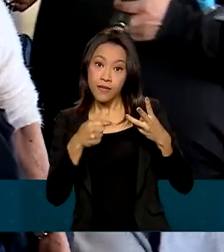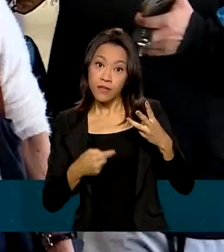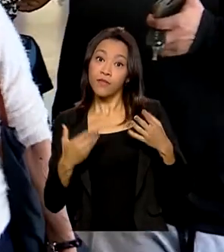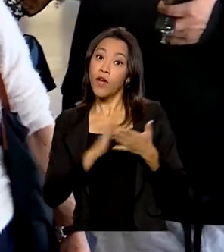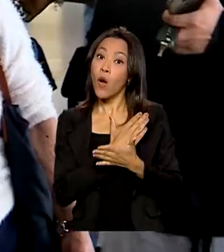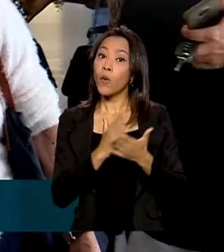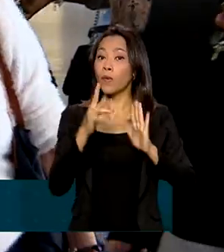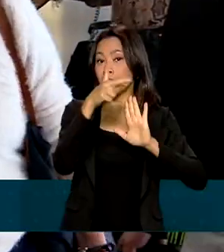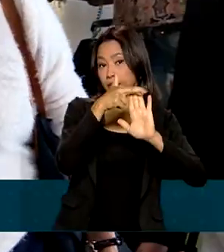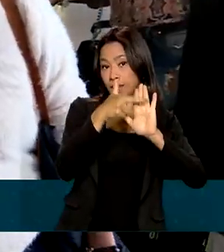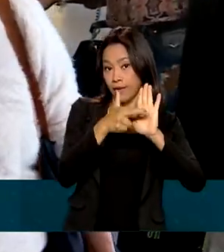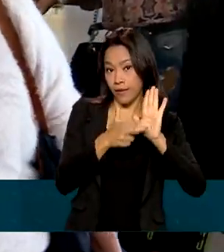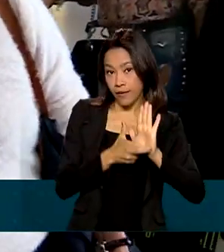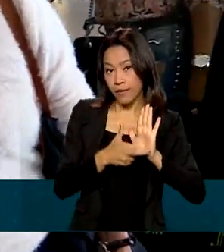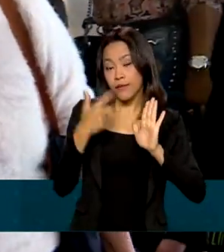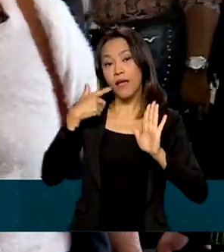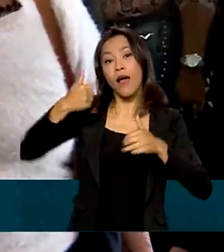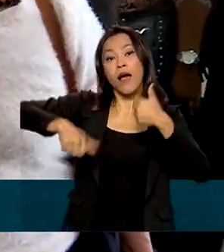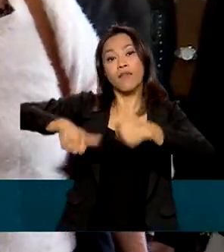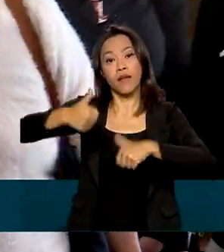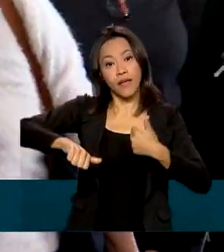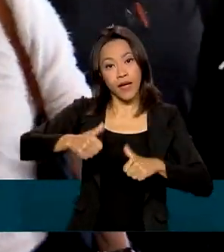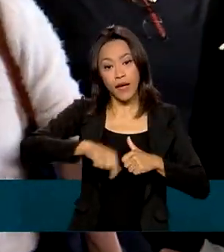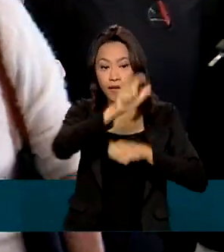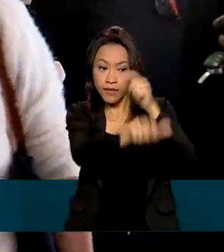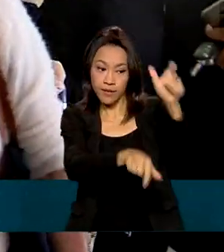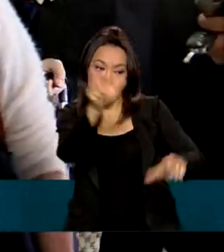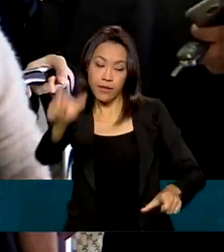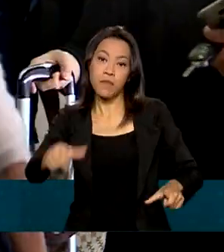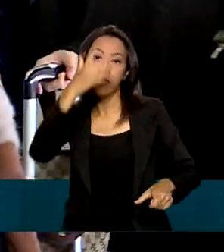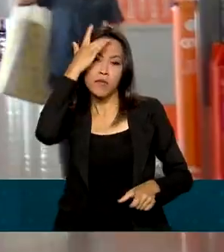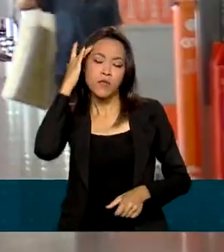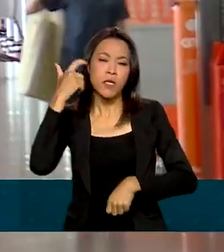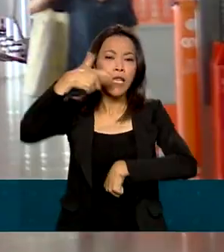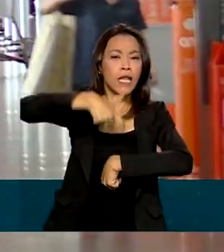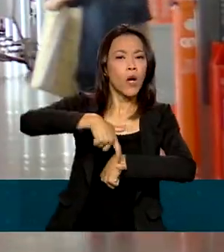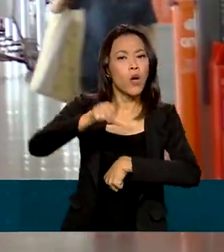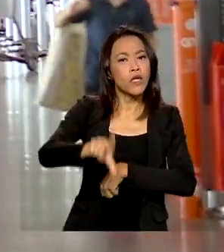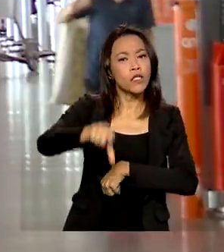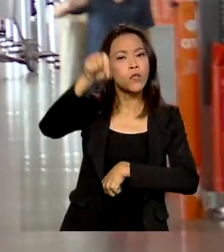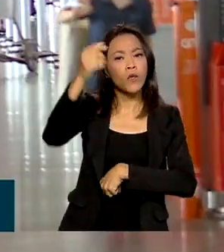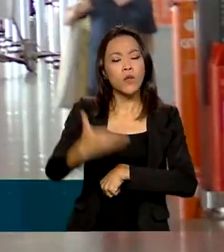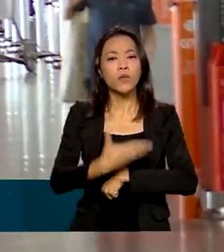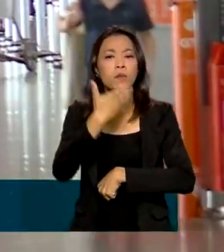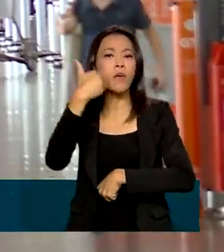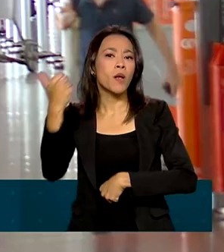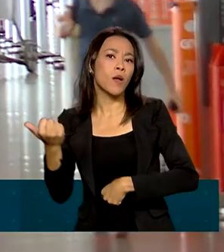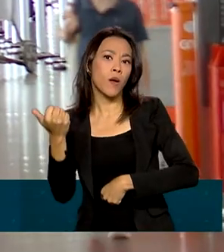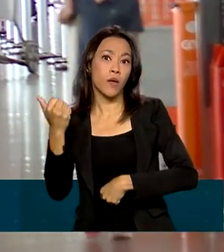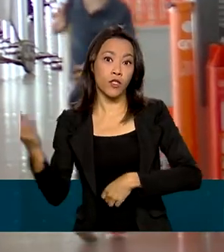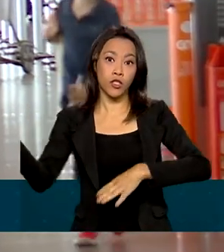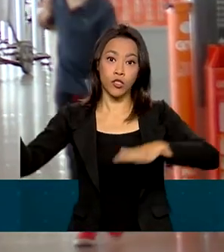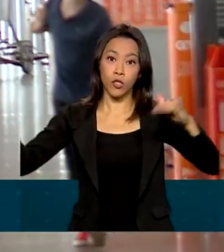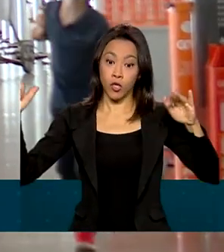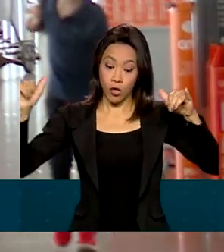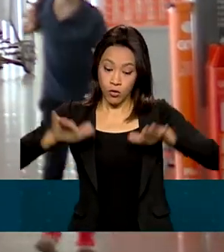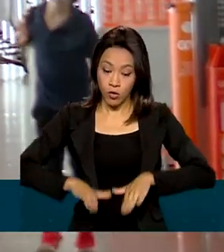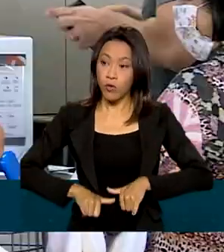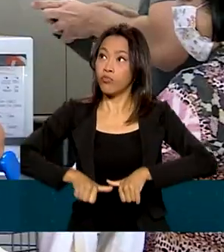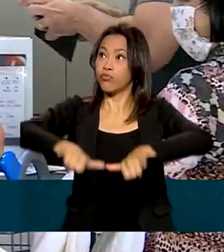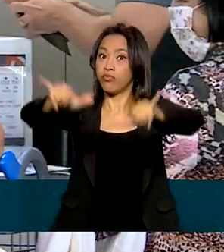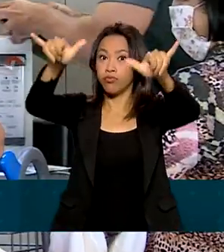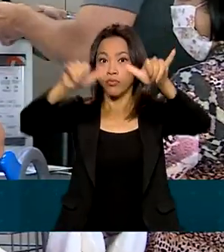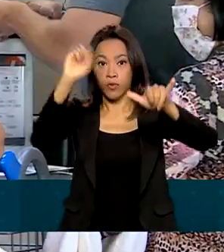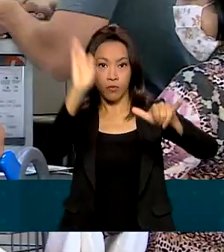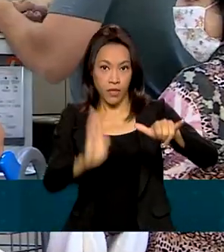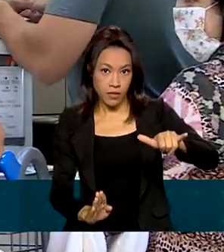alguns critérios avaliados pelos usuários na hora de escolher os melhores aeroportos do Brasil. Os